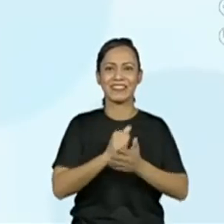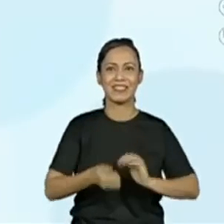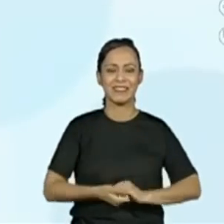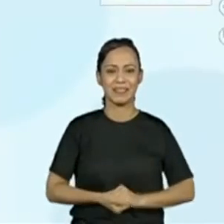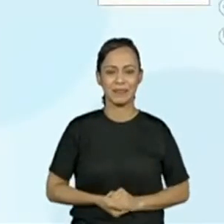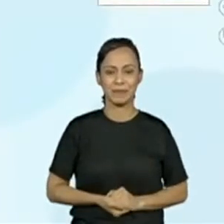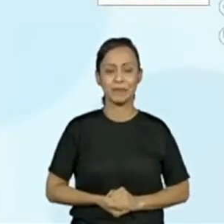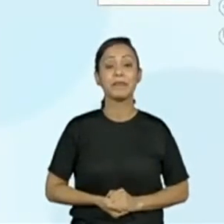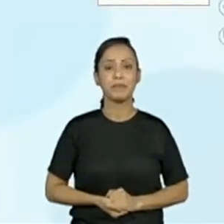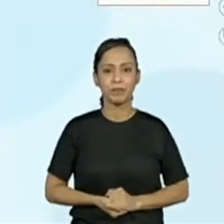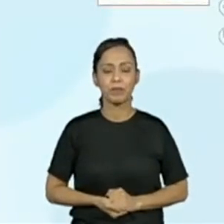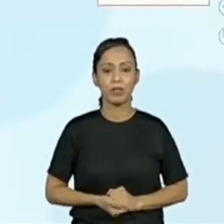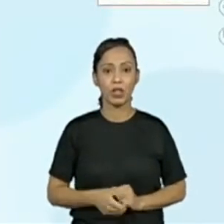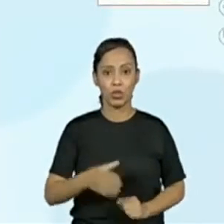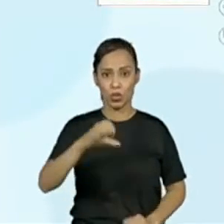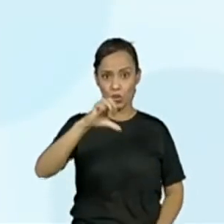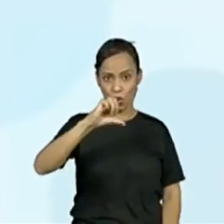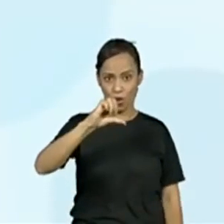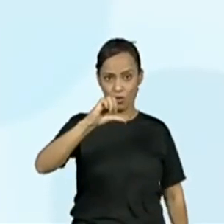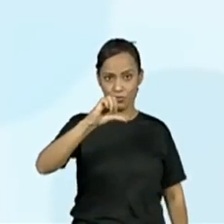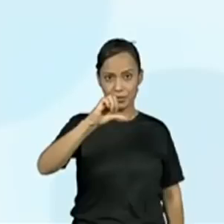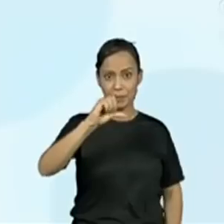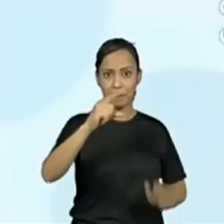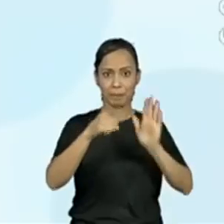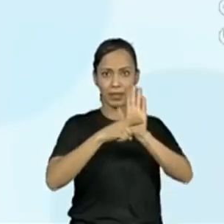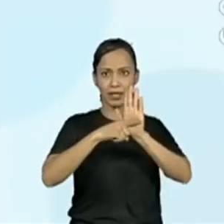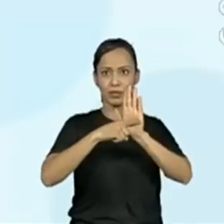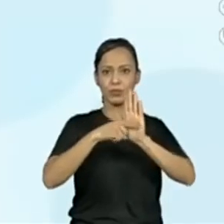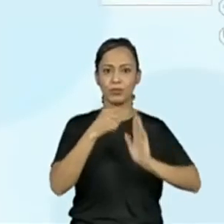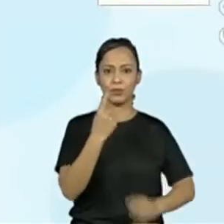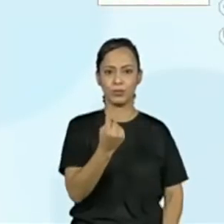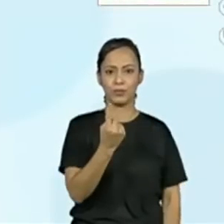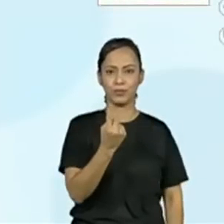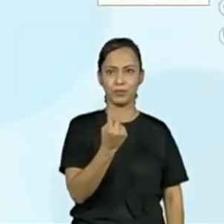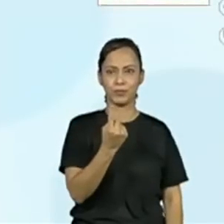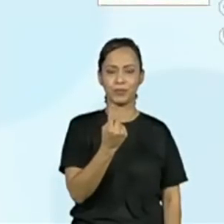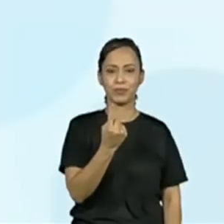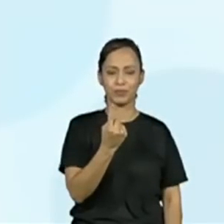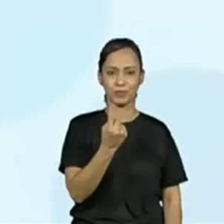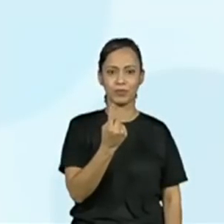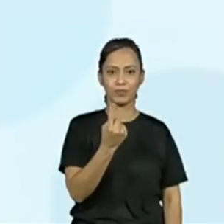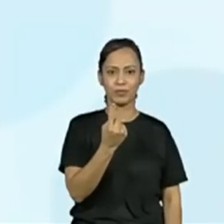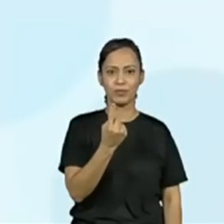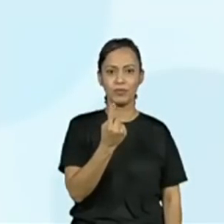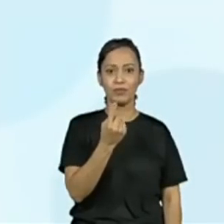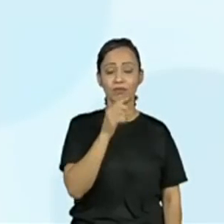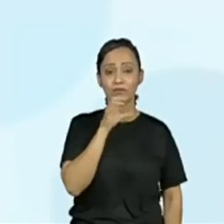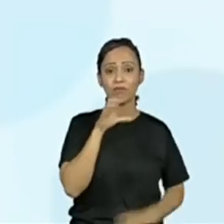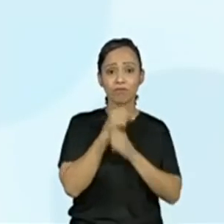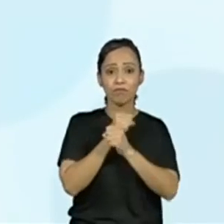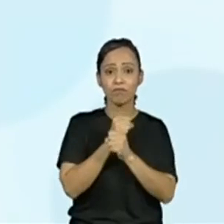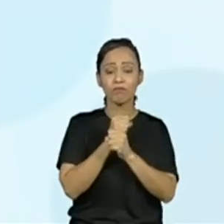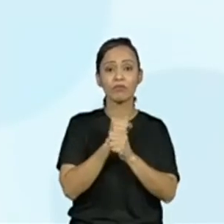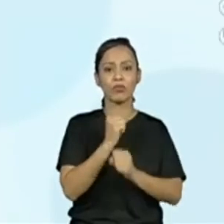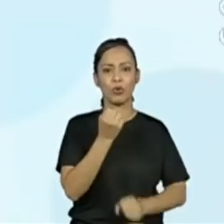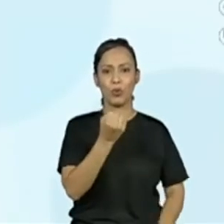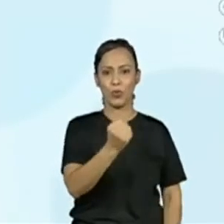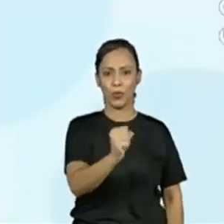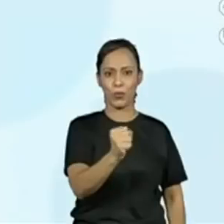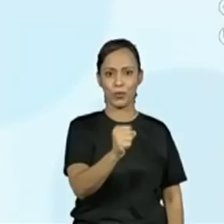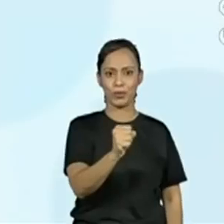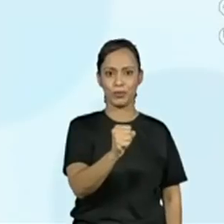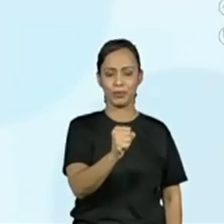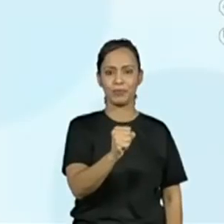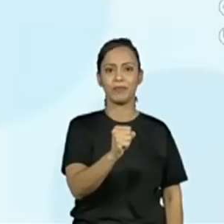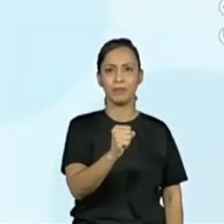Nós tínhamos o 9 menos 1, Progenor? Isso. E chegamos então no 8. Podemos pensar que o 8 é o